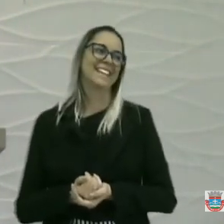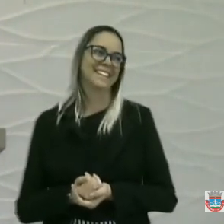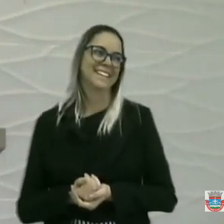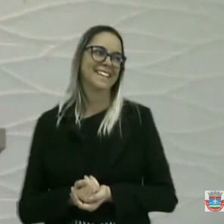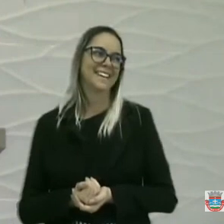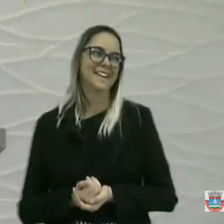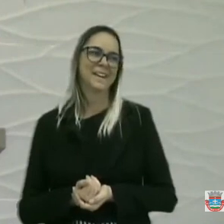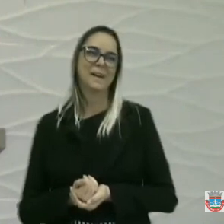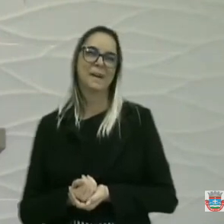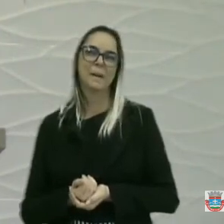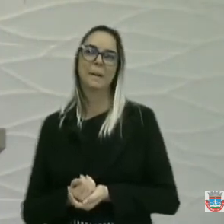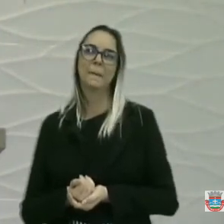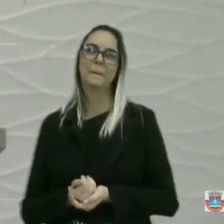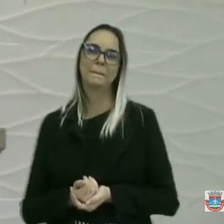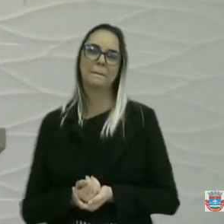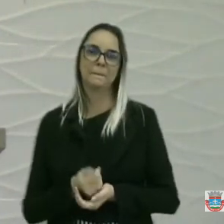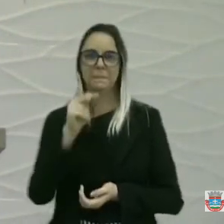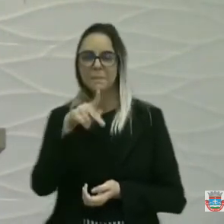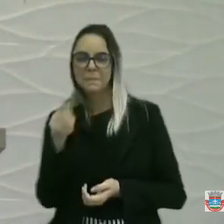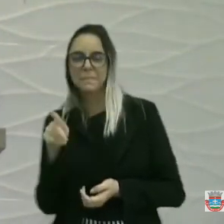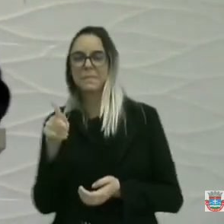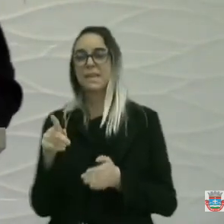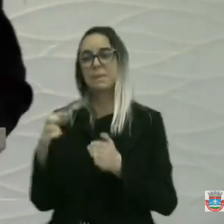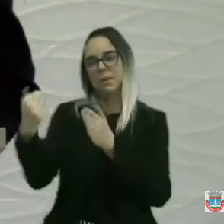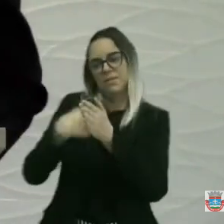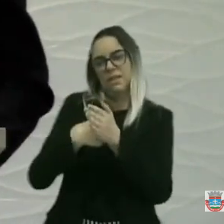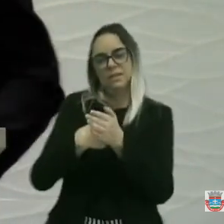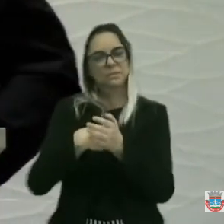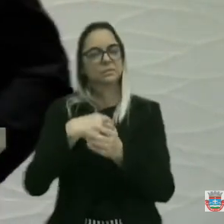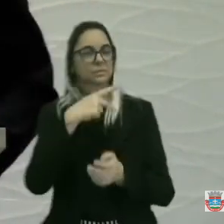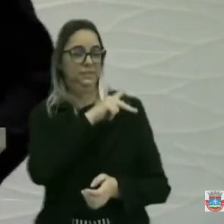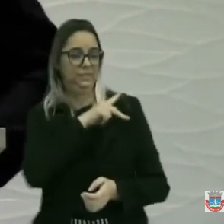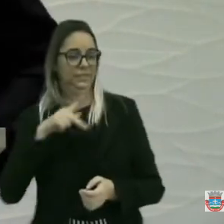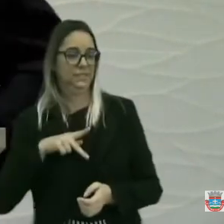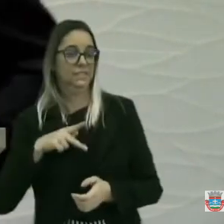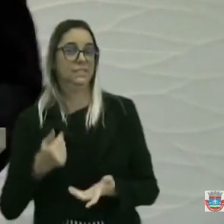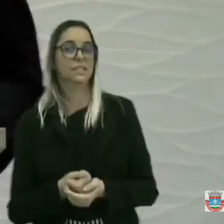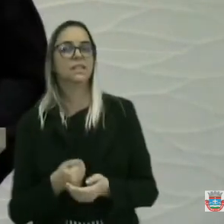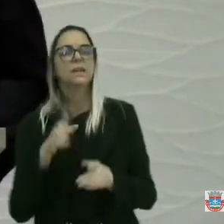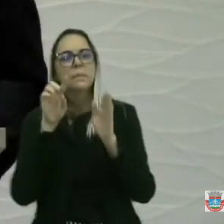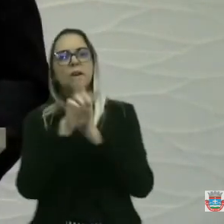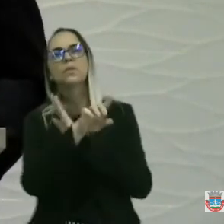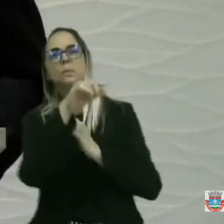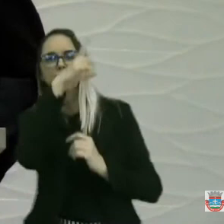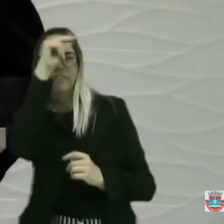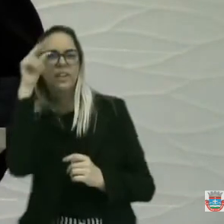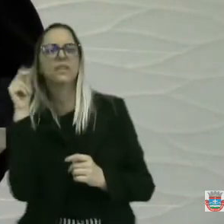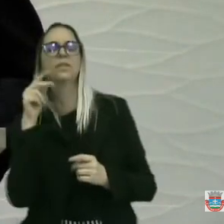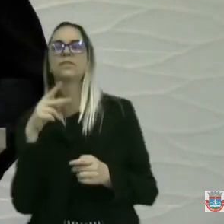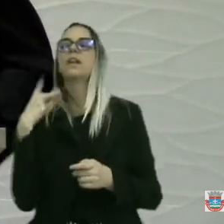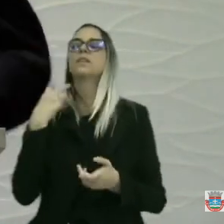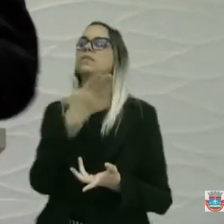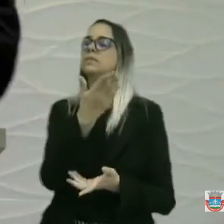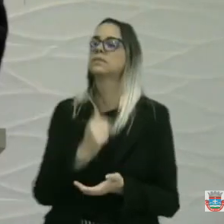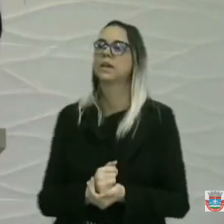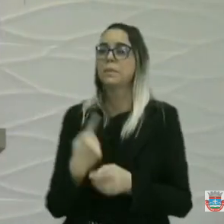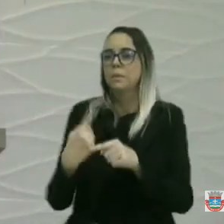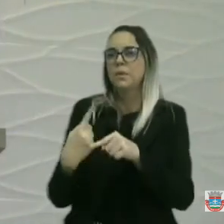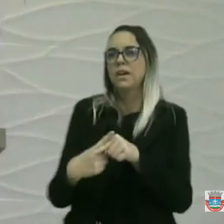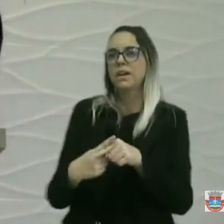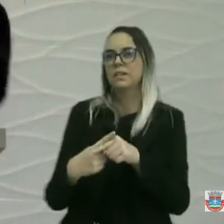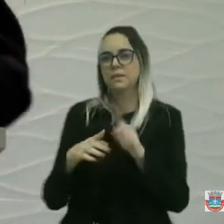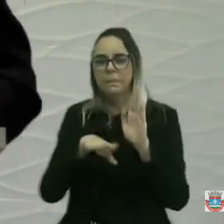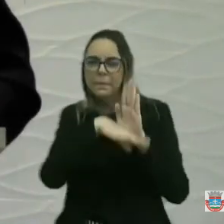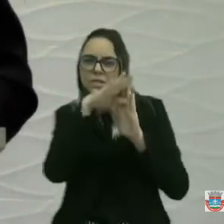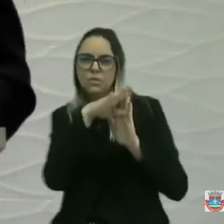que vem pedir para o professor perguntar ao presidente da casa, pergunta o seu prefeito, vereador. Porque ele não quis dar o reajuste do professor.